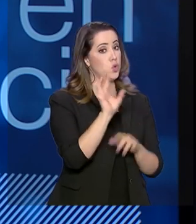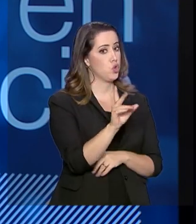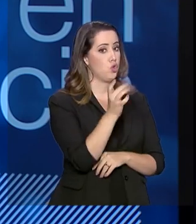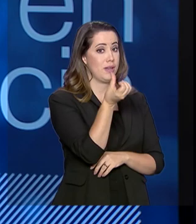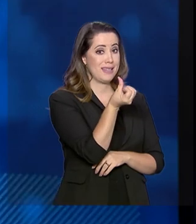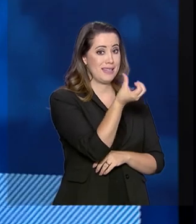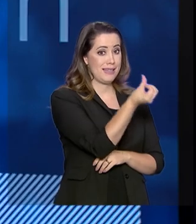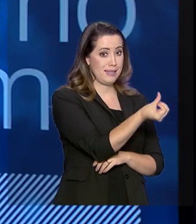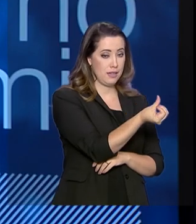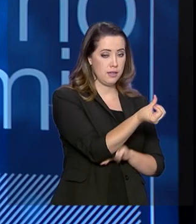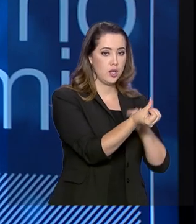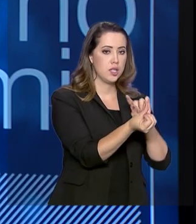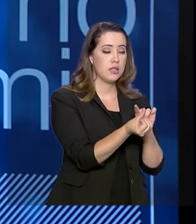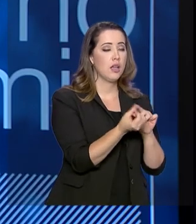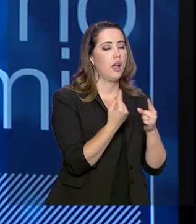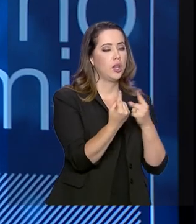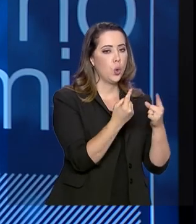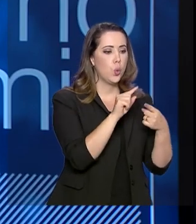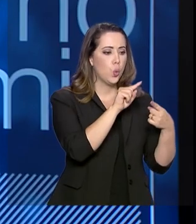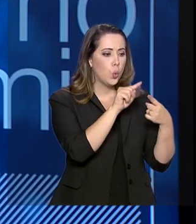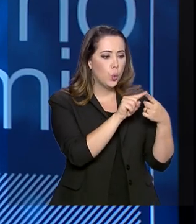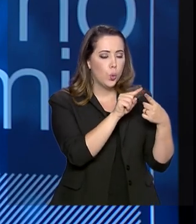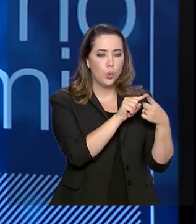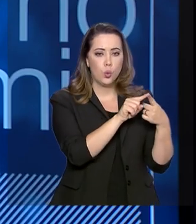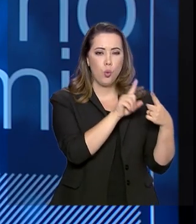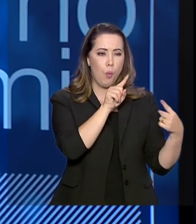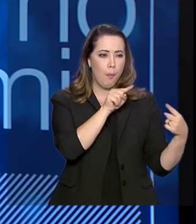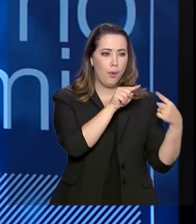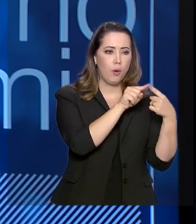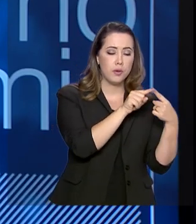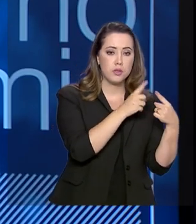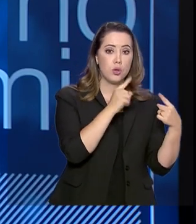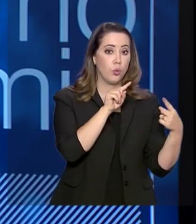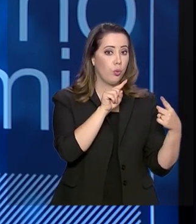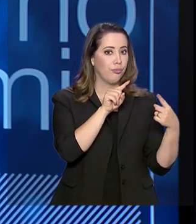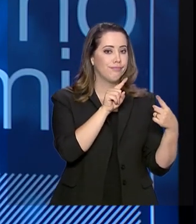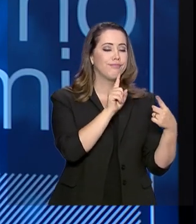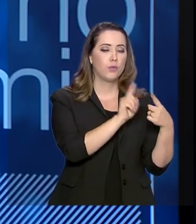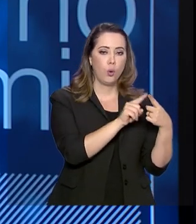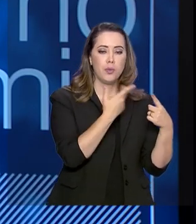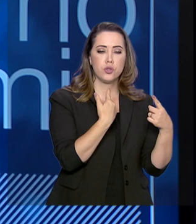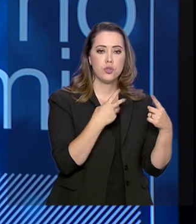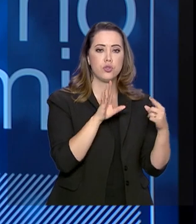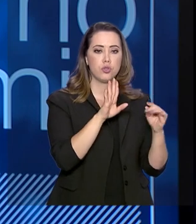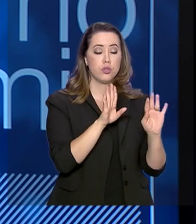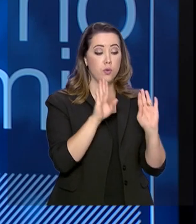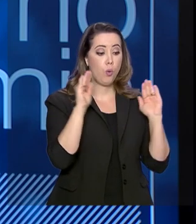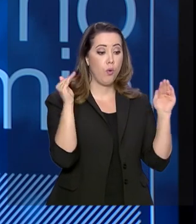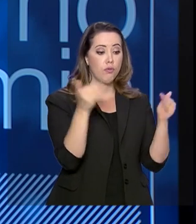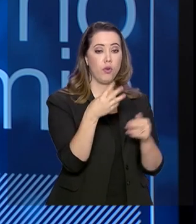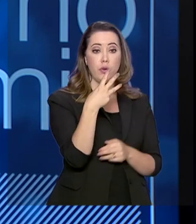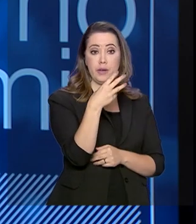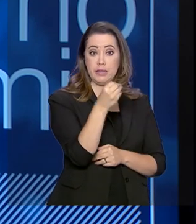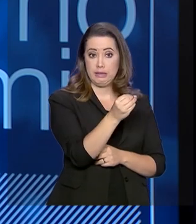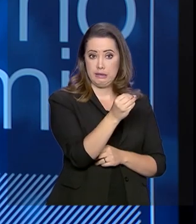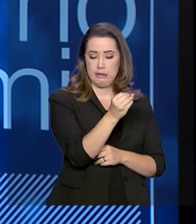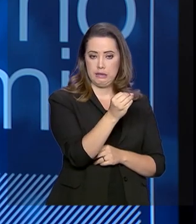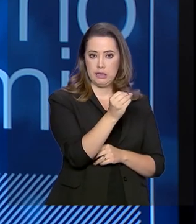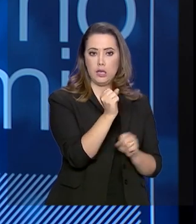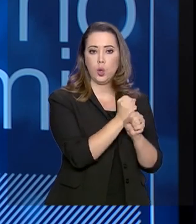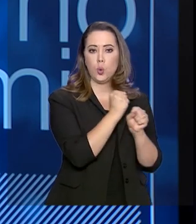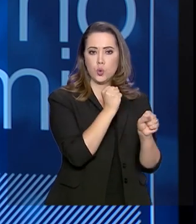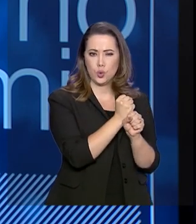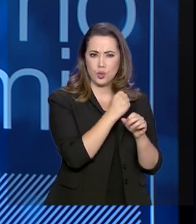programas, cada um com um indicador e uma meta e priorizamos 30 empreendimentos já em estágio avançado